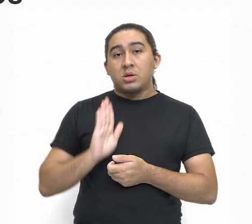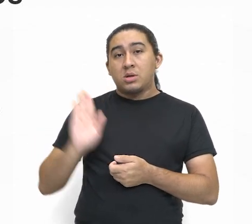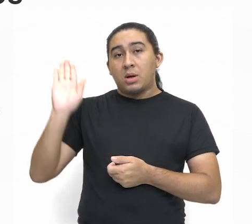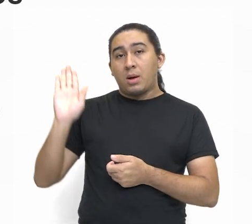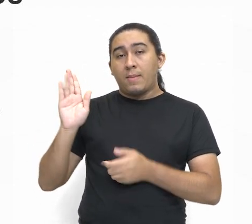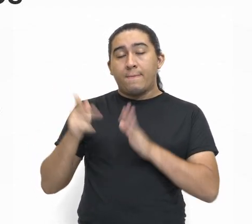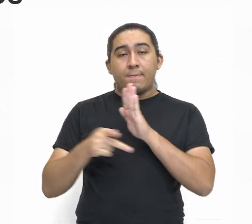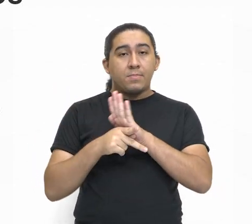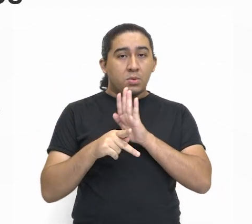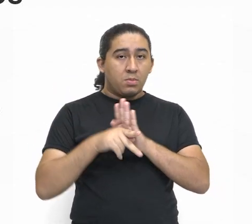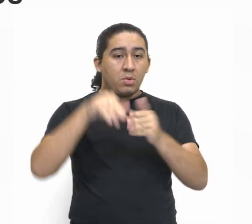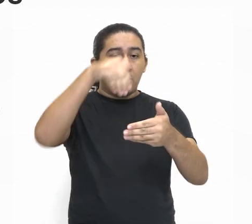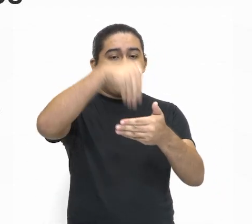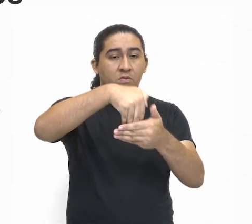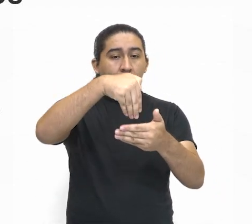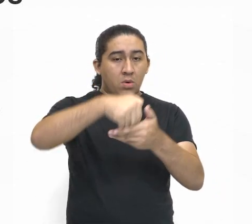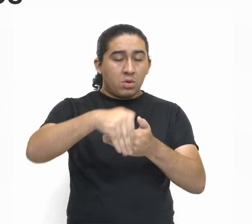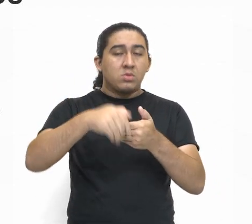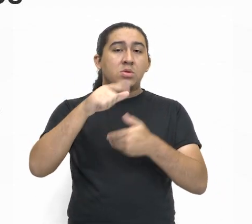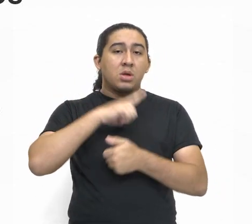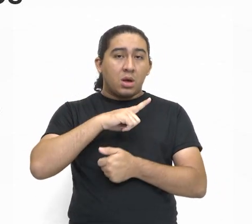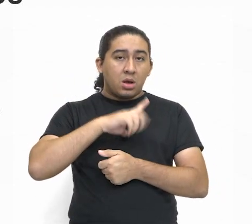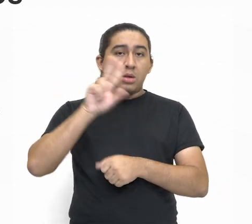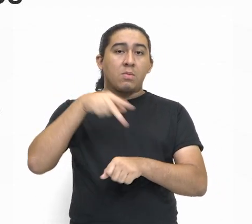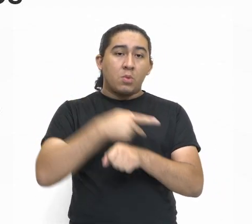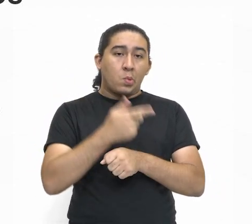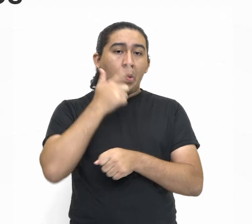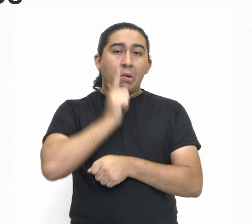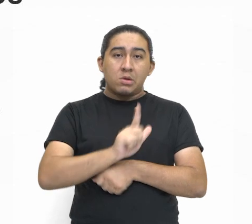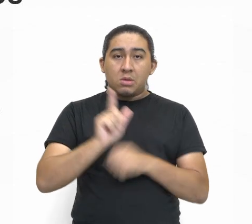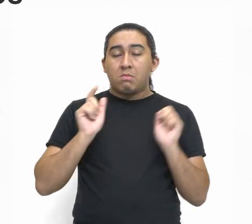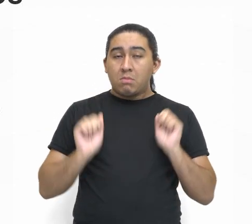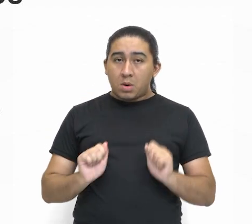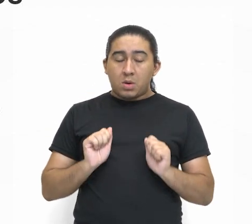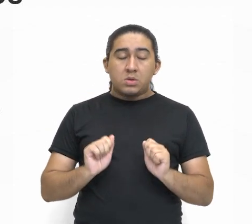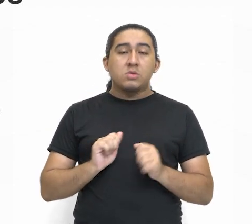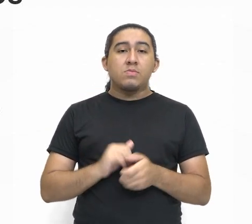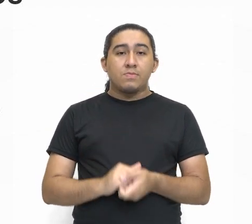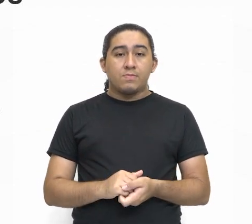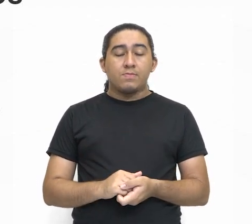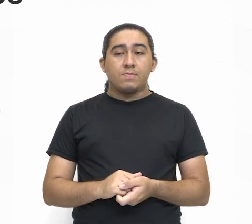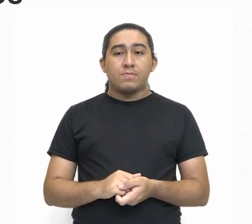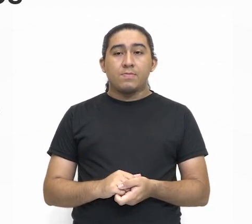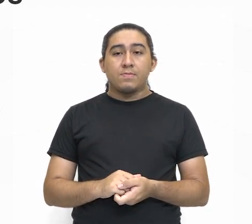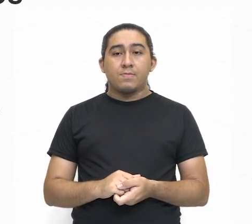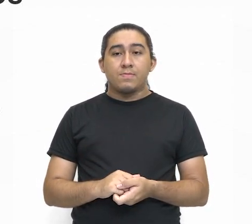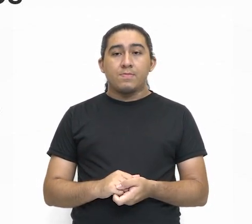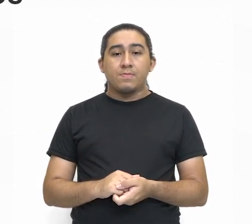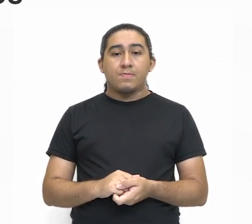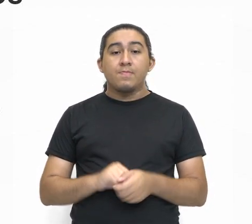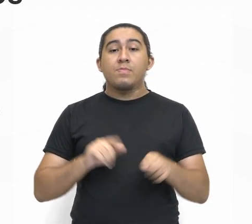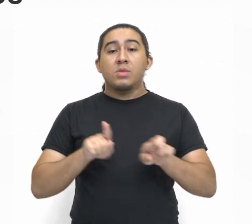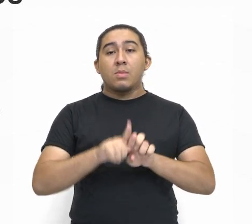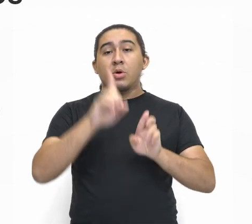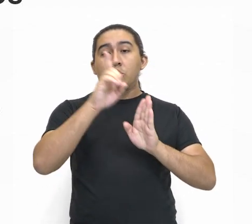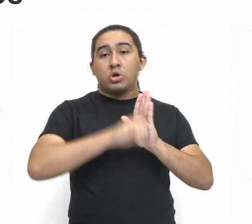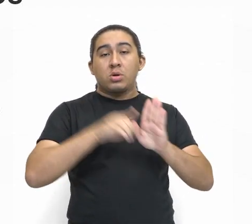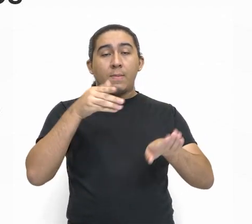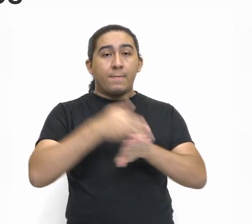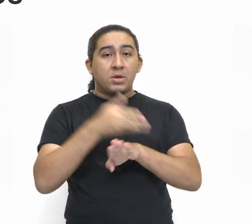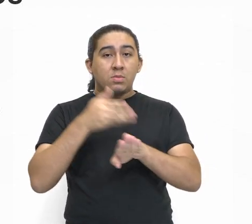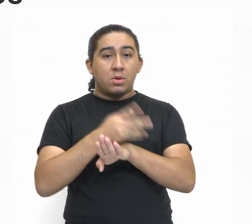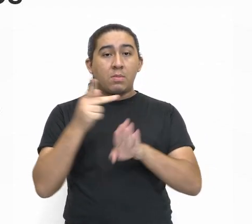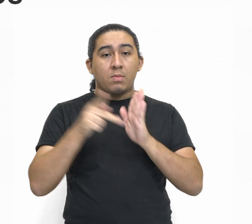candidatar, a você participar de um cargo político. E o direito de participar de